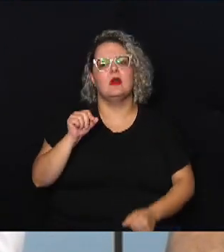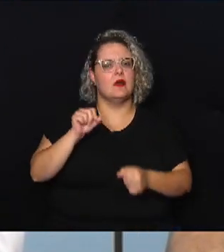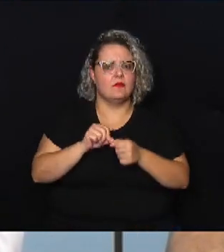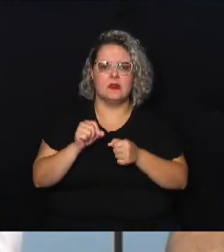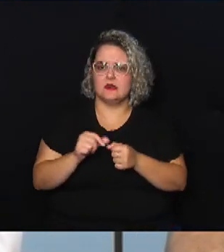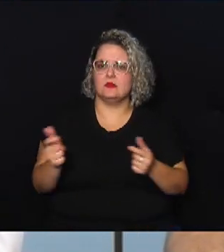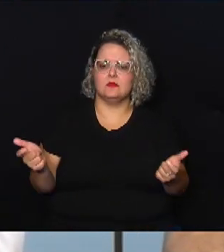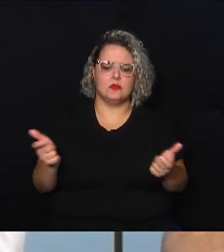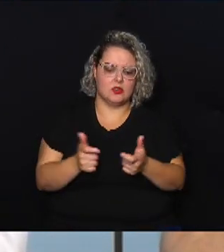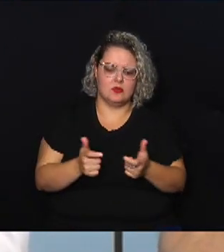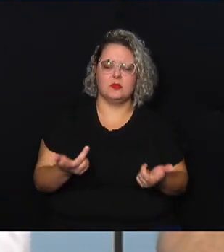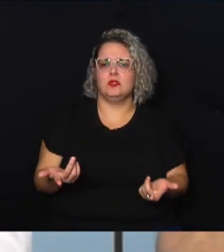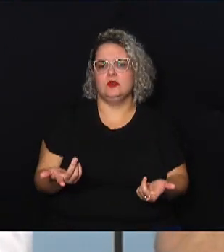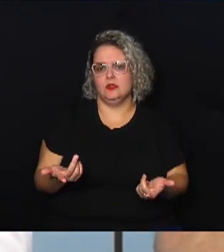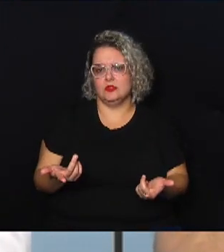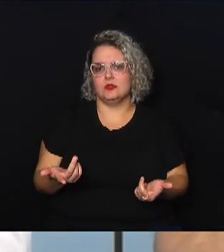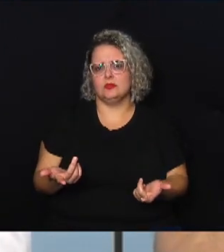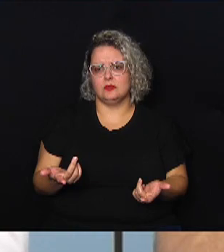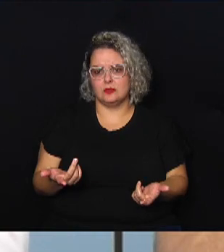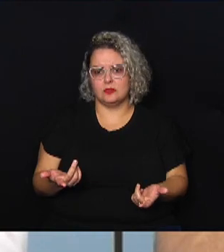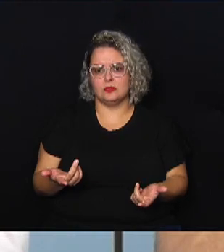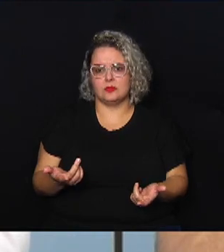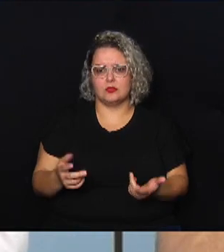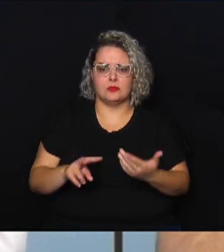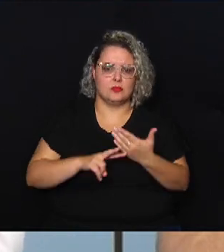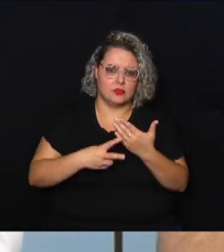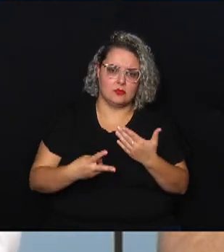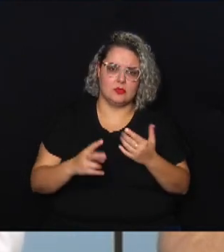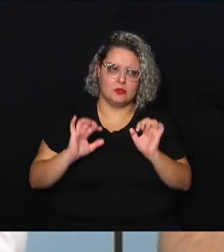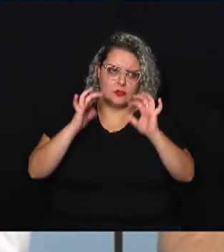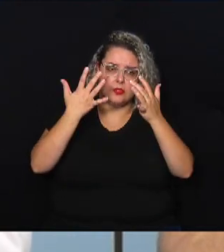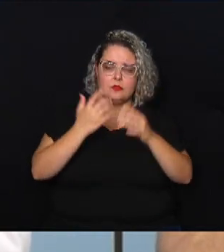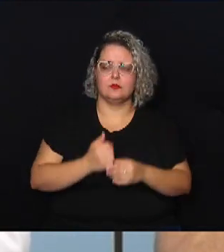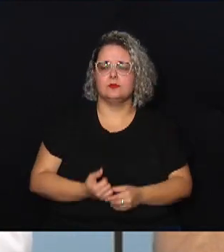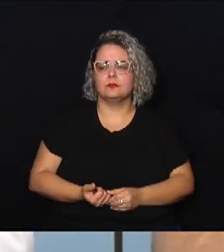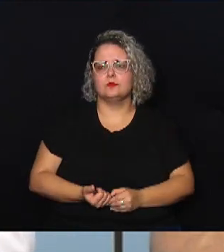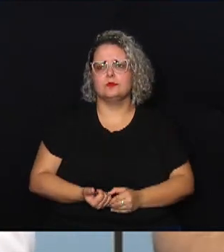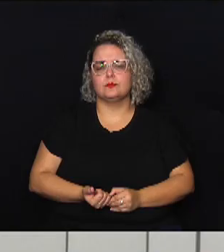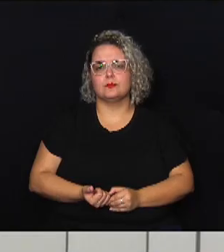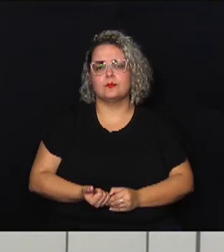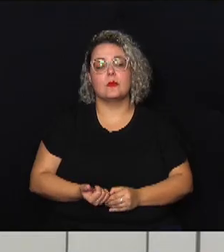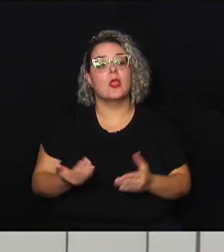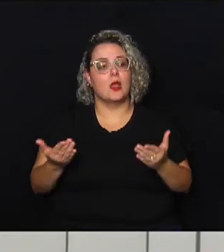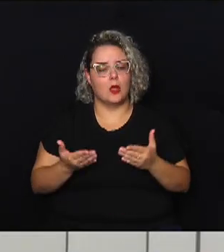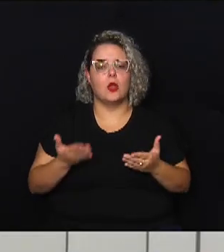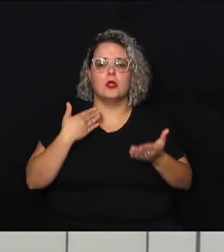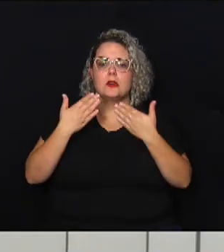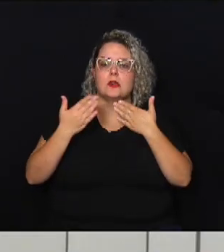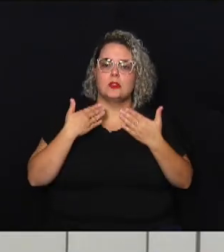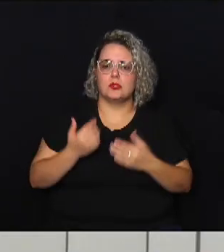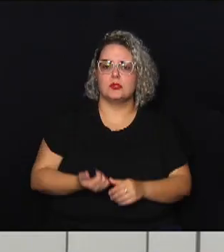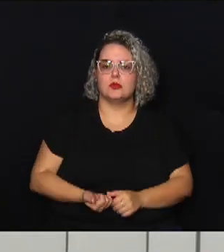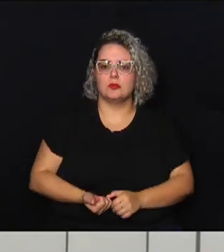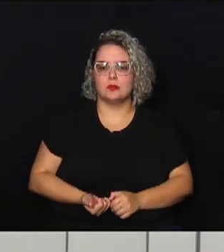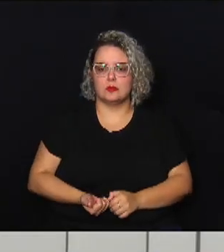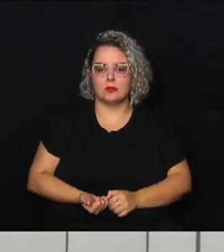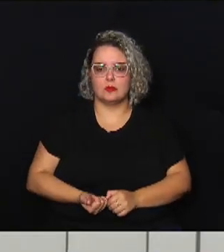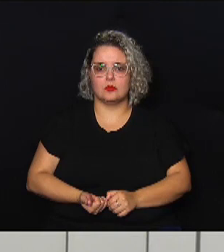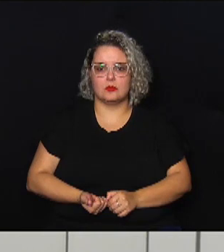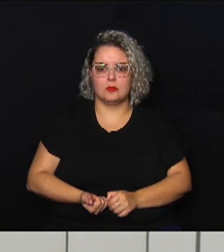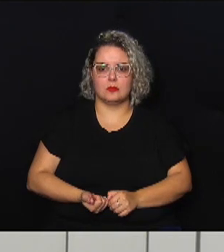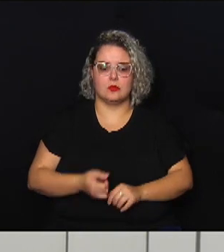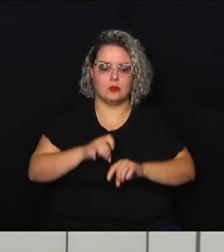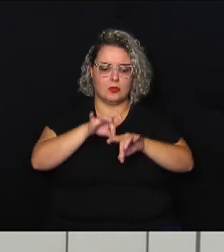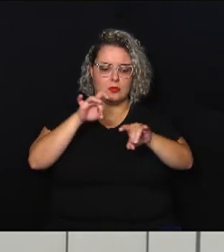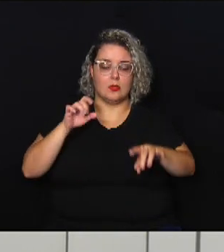os efeitos desse efeito climático agora há pouco nós conversamos online